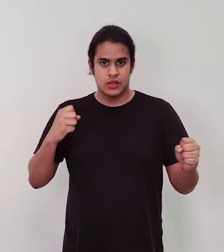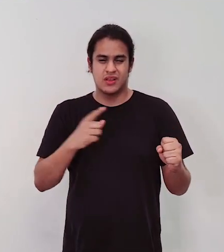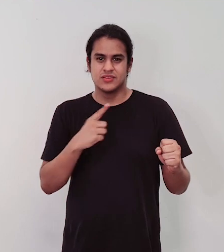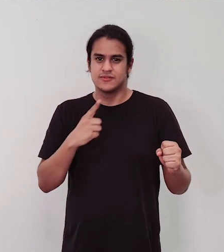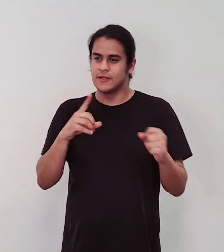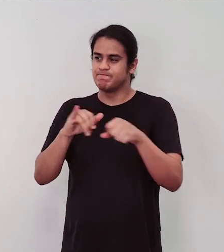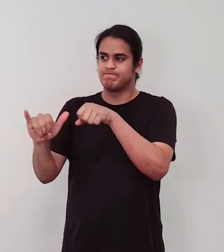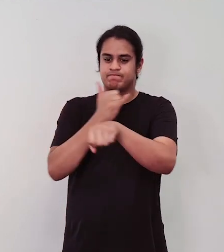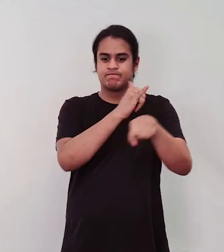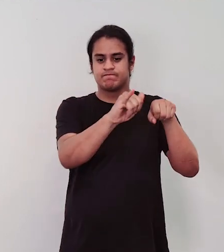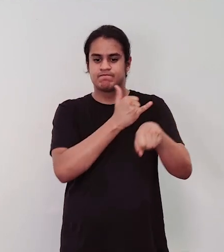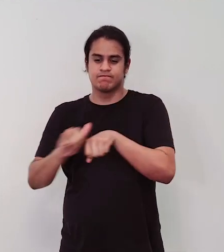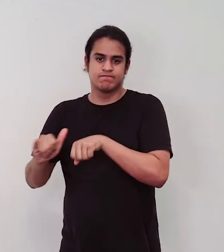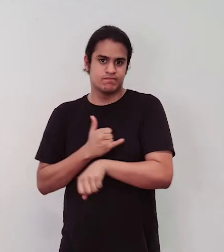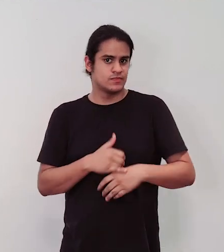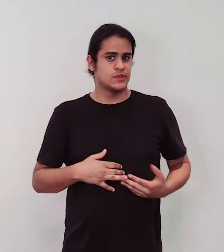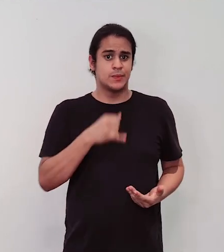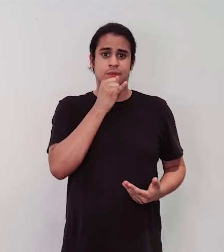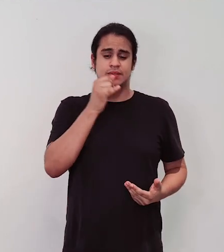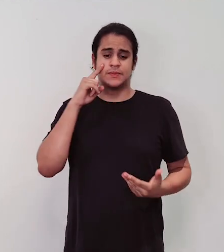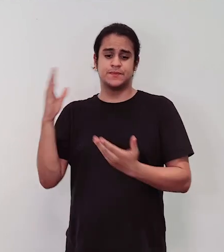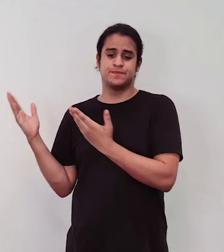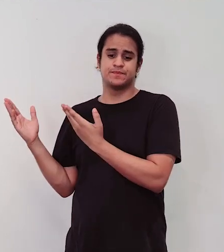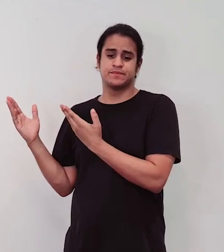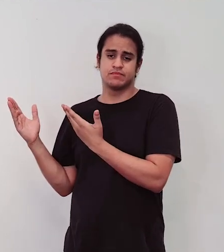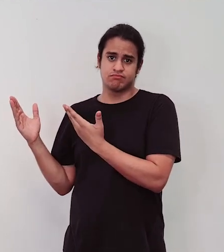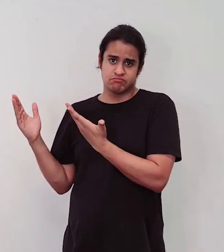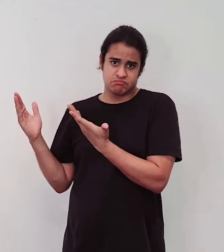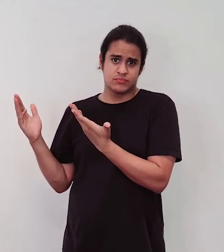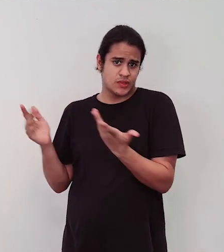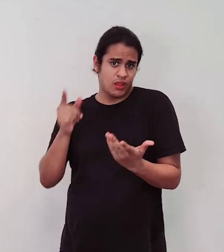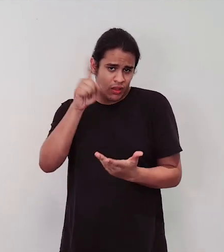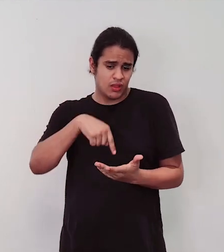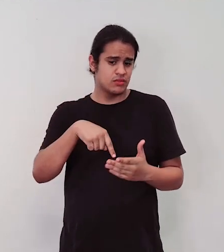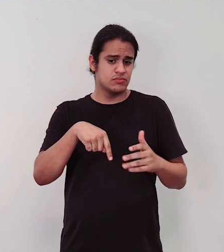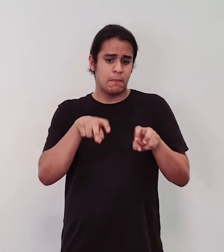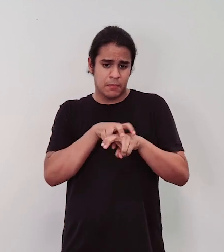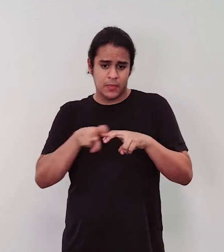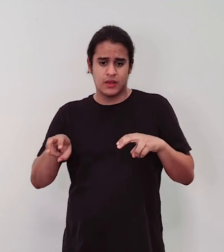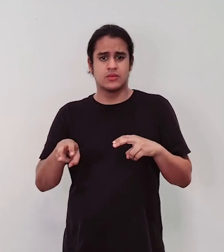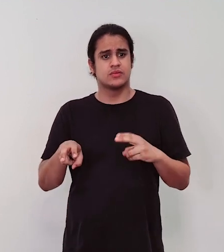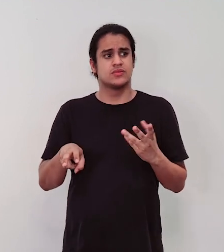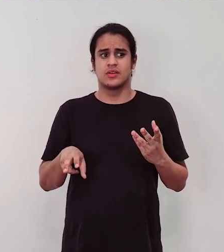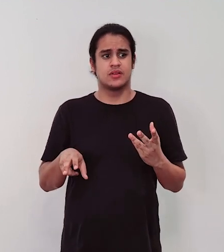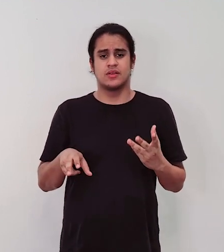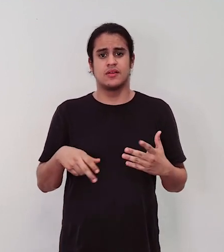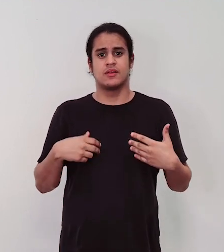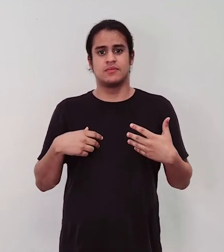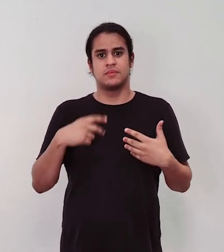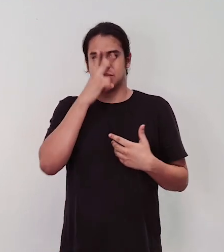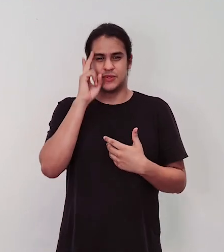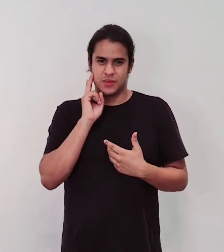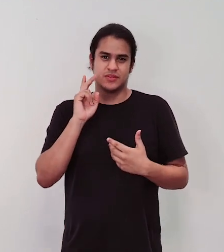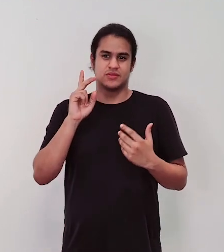esses bancos, que a gente vê que são bancos feitos anti moradores de